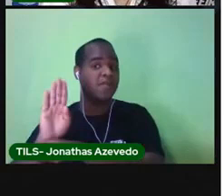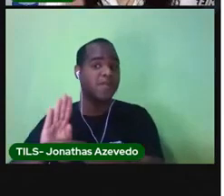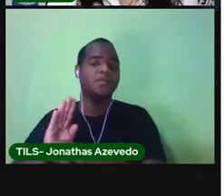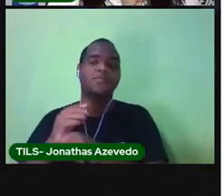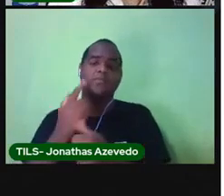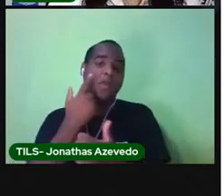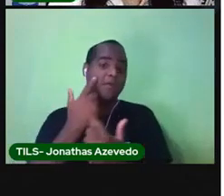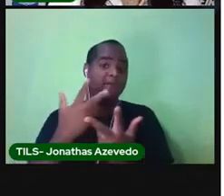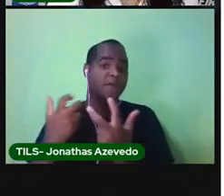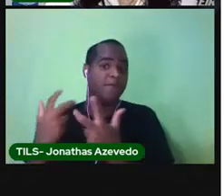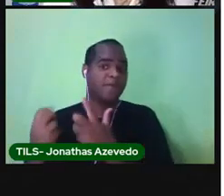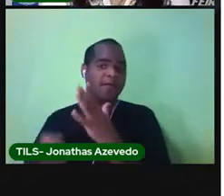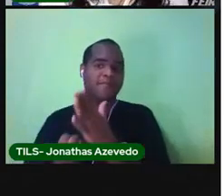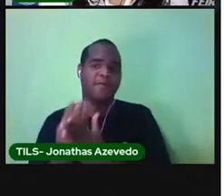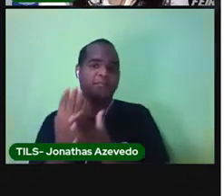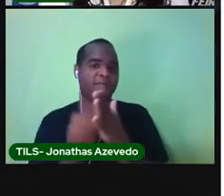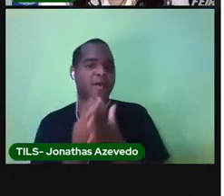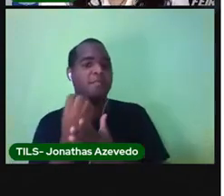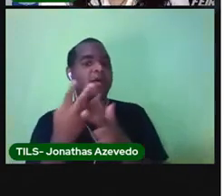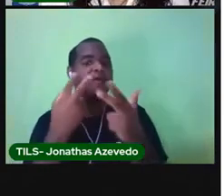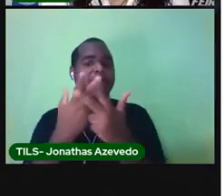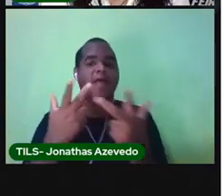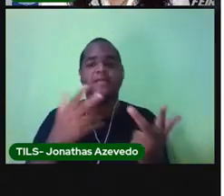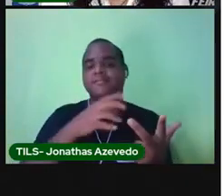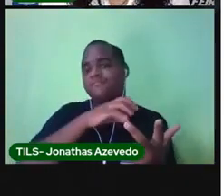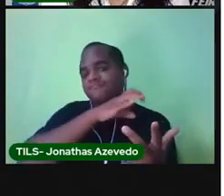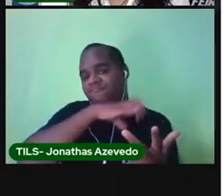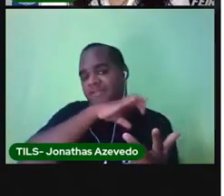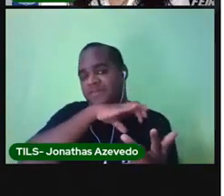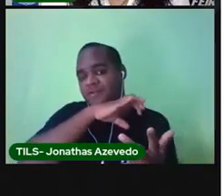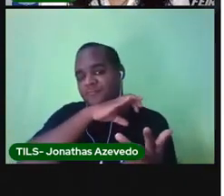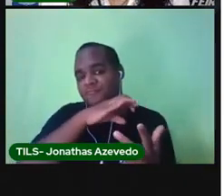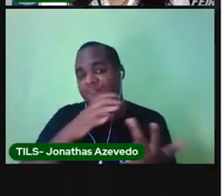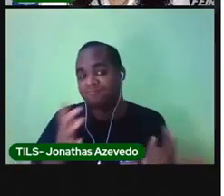ver plantações e criações de animais?